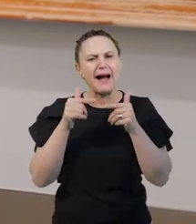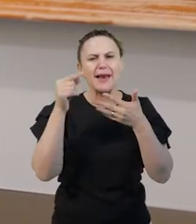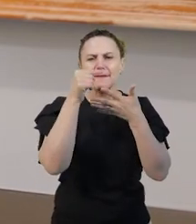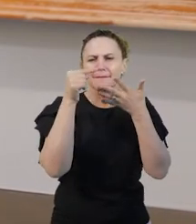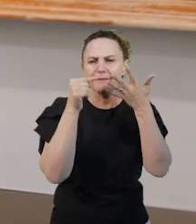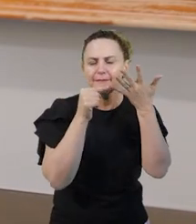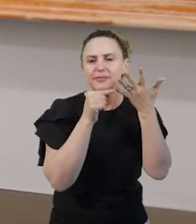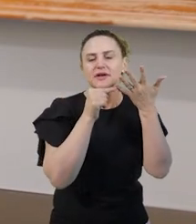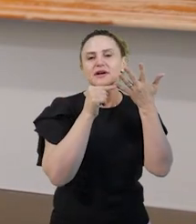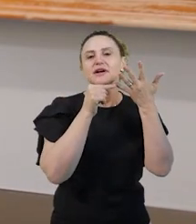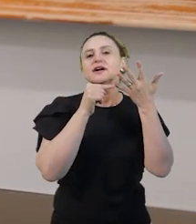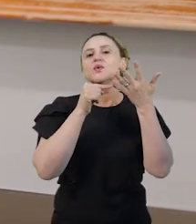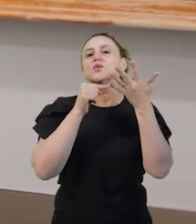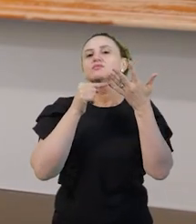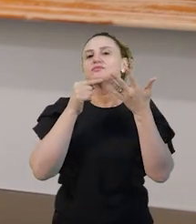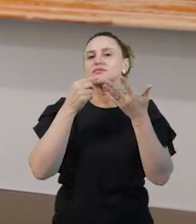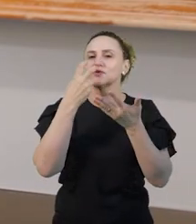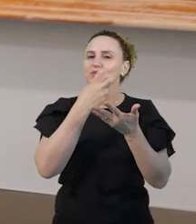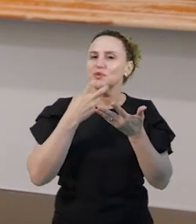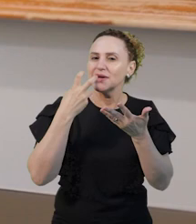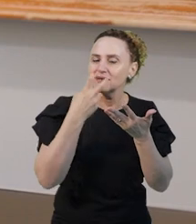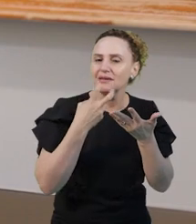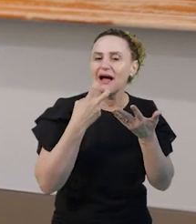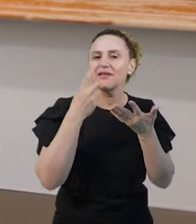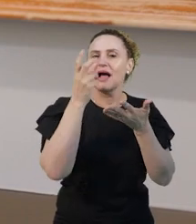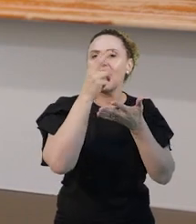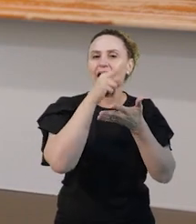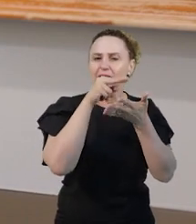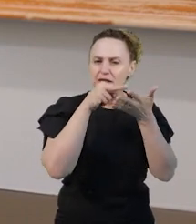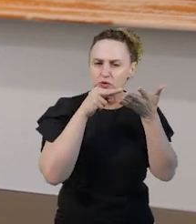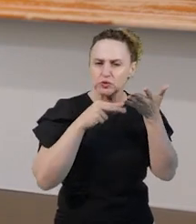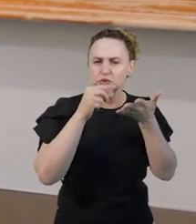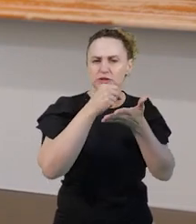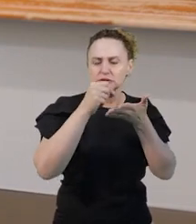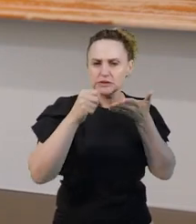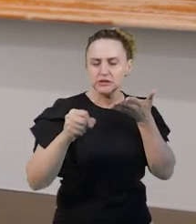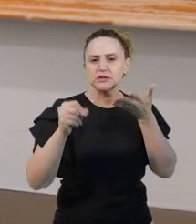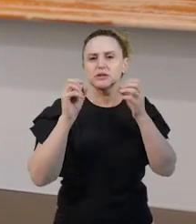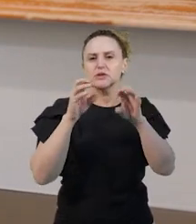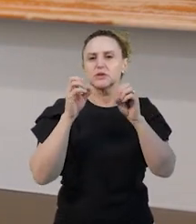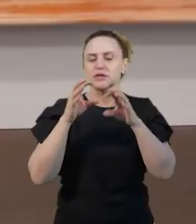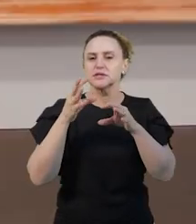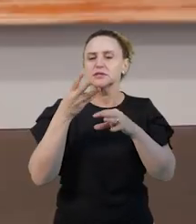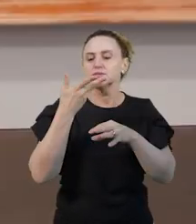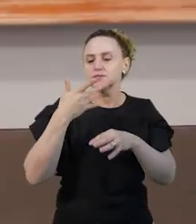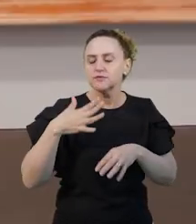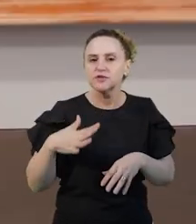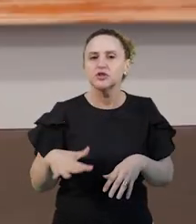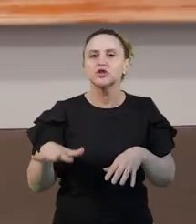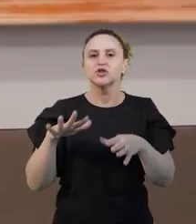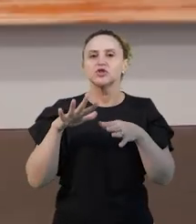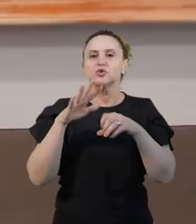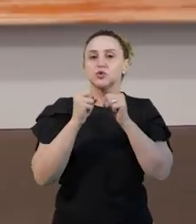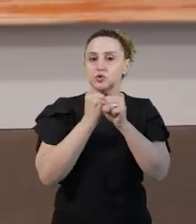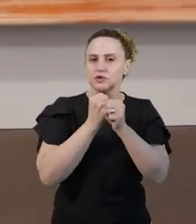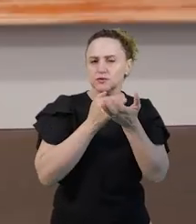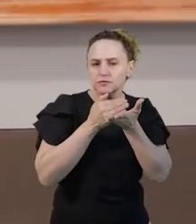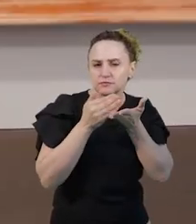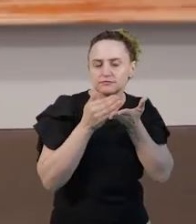essenciais sobre a oralidade, a leitura escrita nas etapas da educação infantil e anos iniciais, também